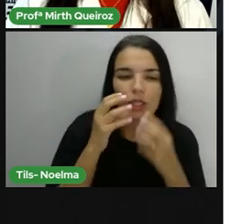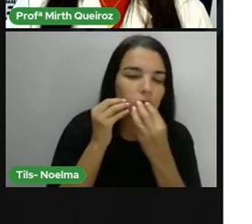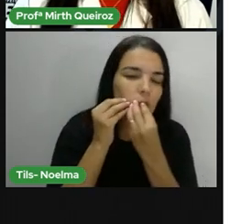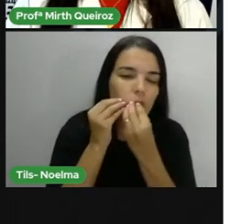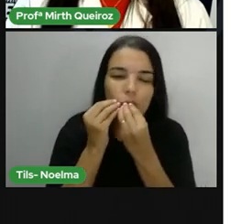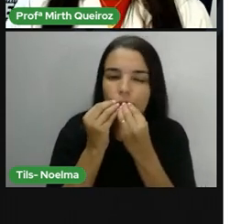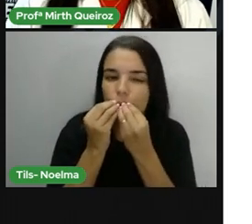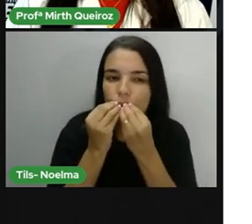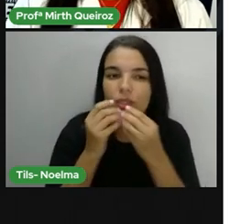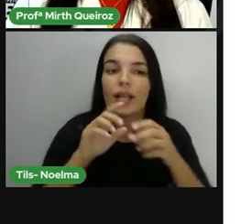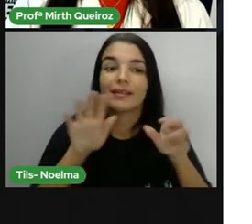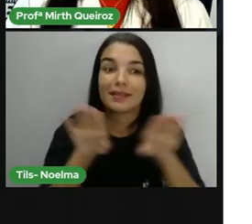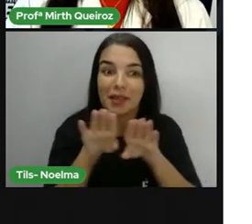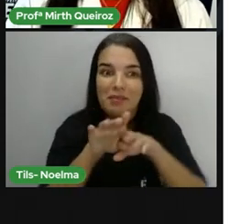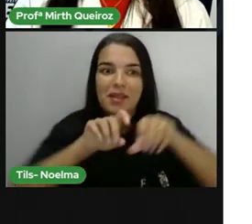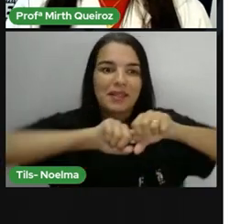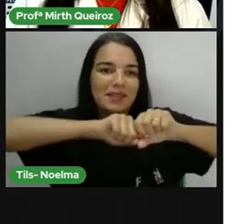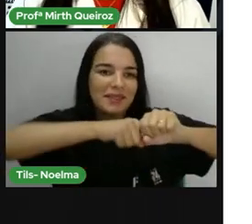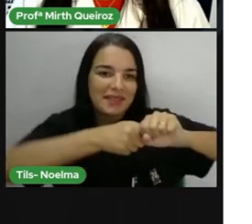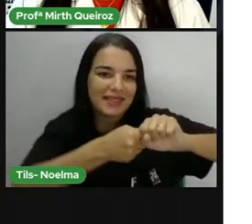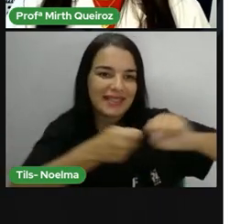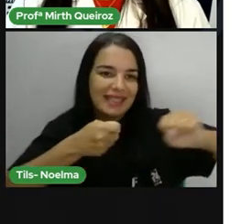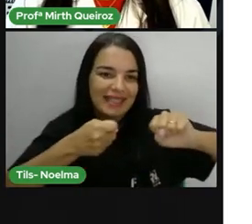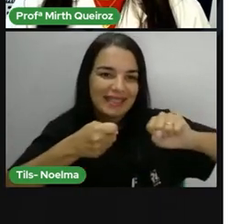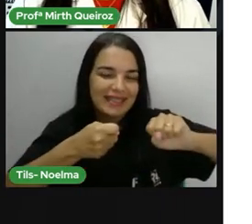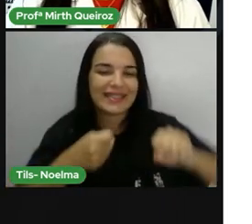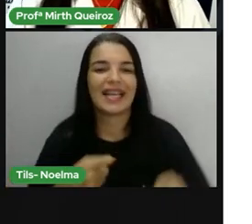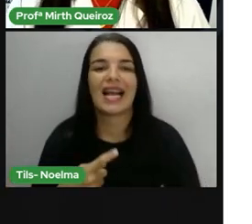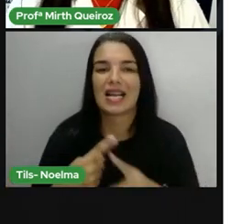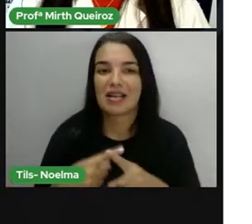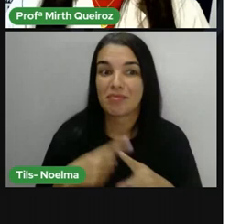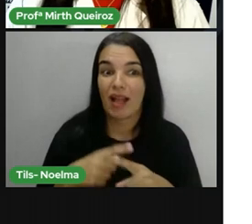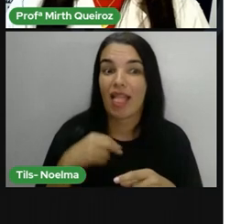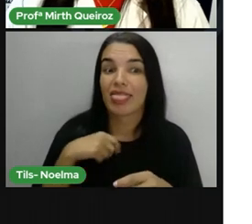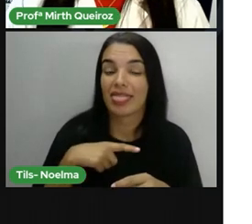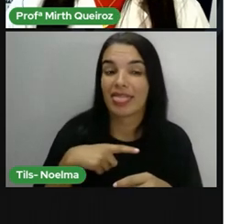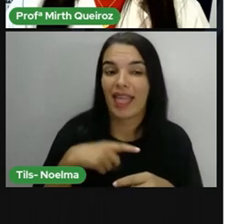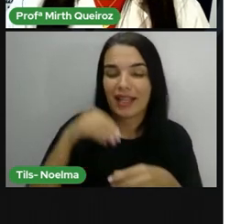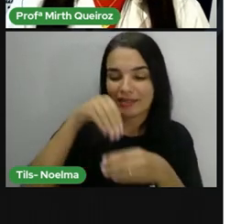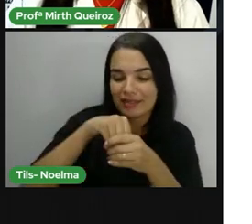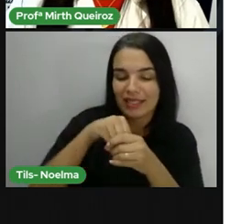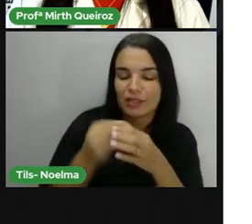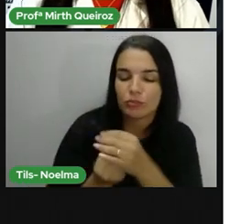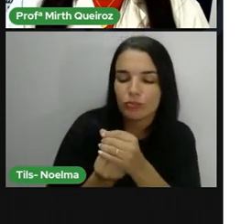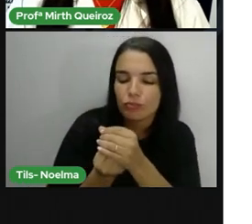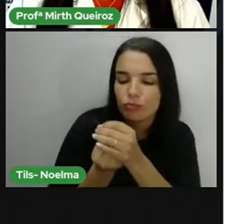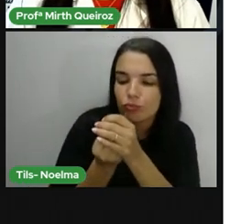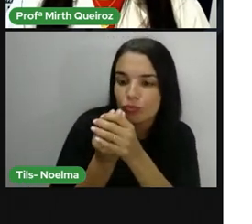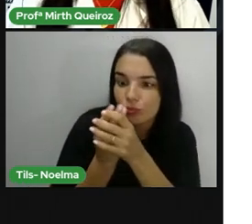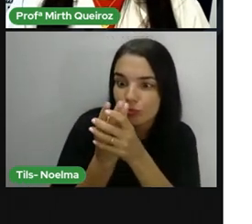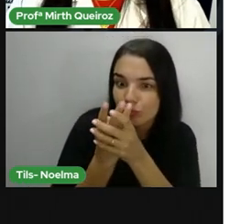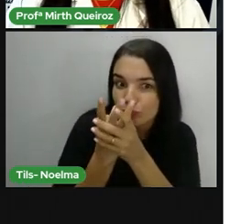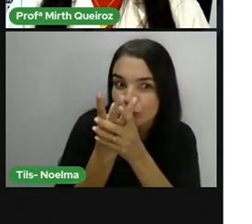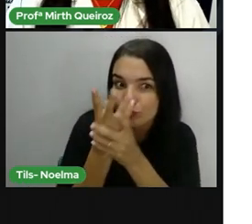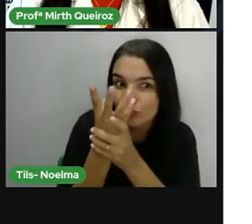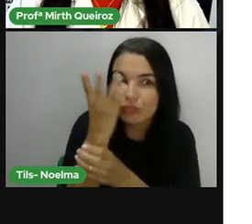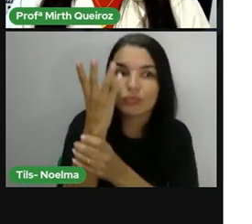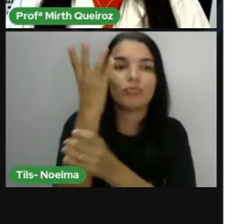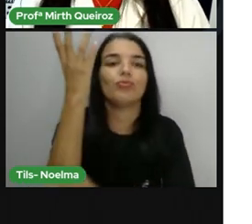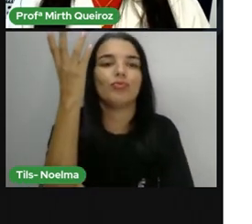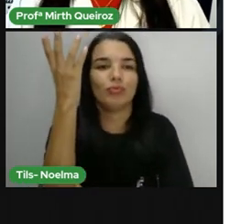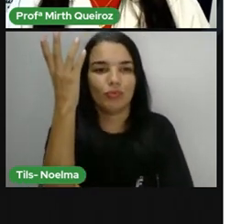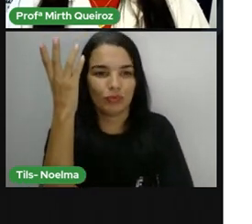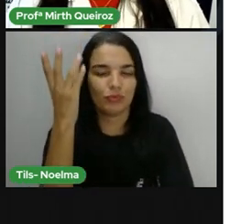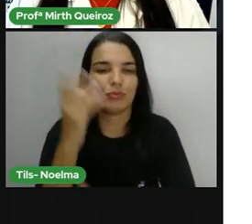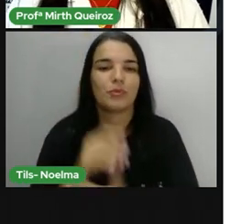É a castanha, porque na castanha se encontra a semente. Então, o local onde fica a semente é que é considerado